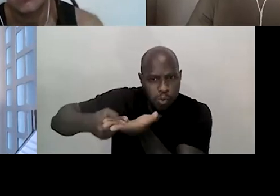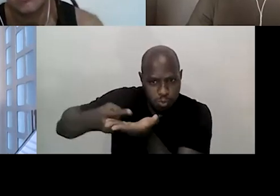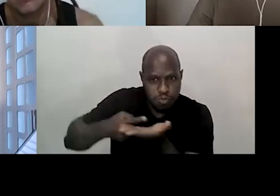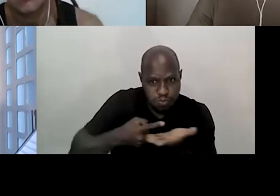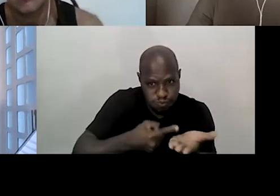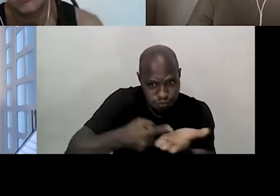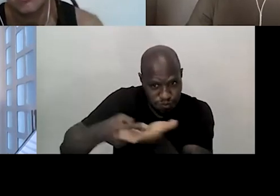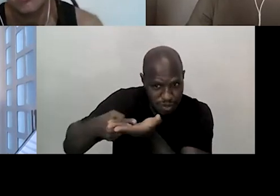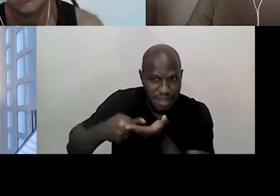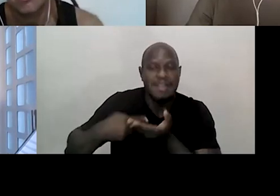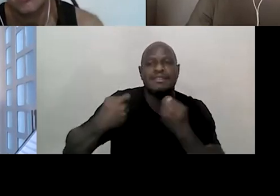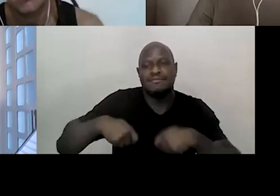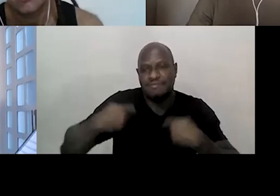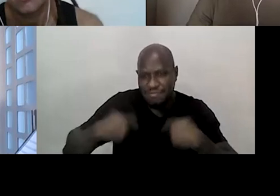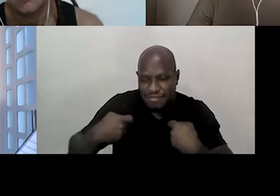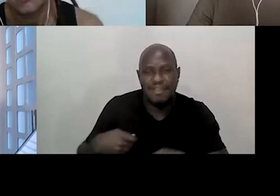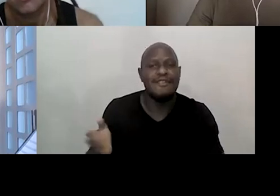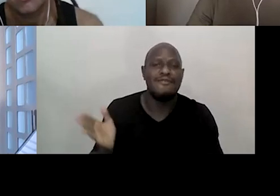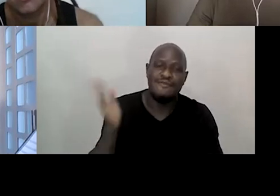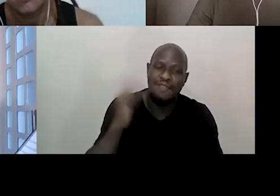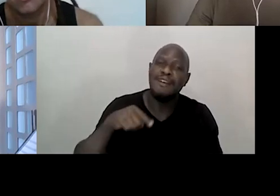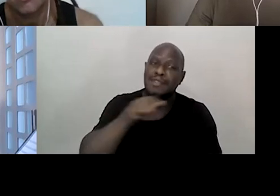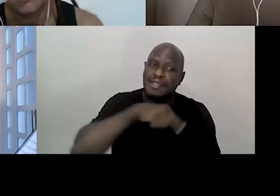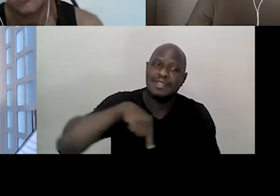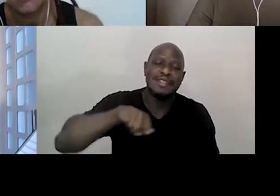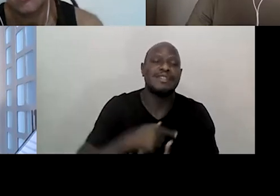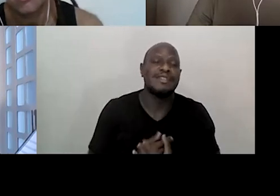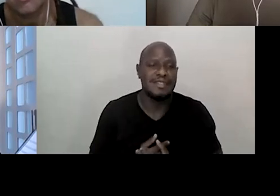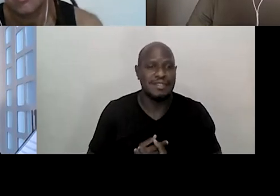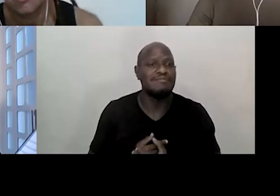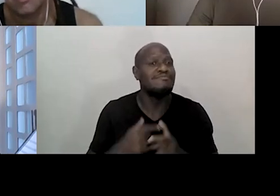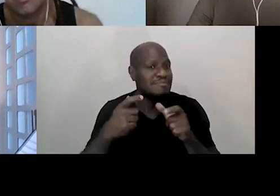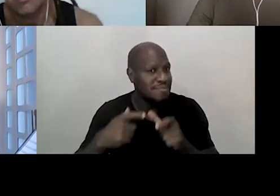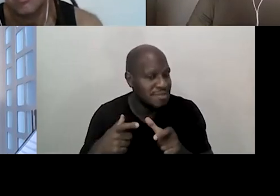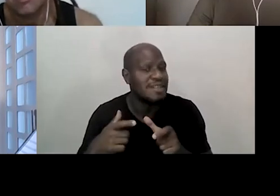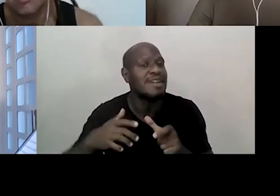necessário, necessário, porque ali é um terreiro, é um terreiro,